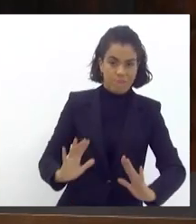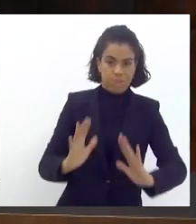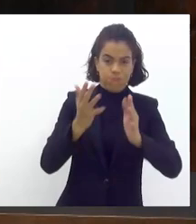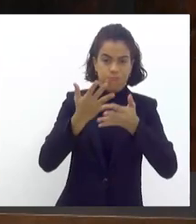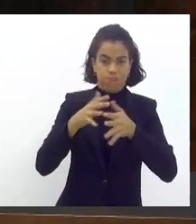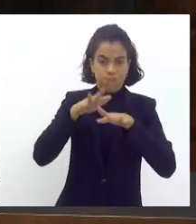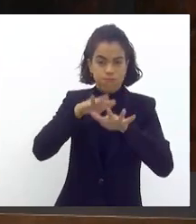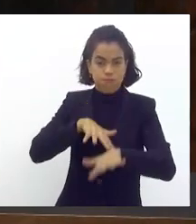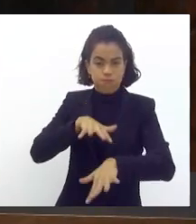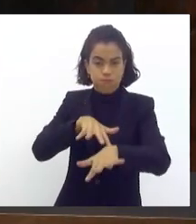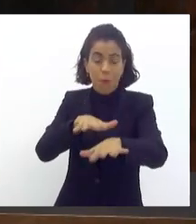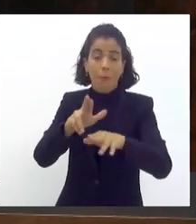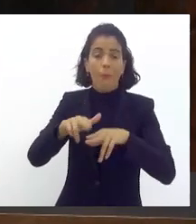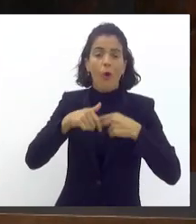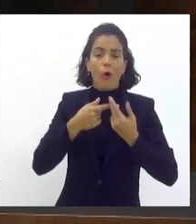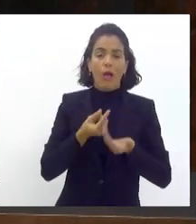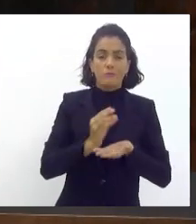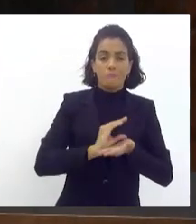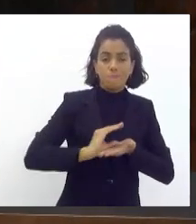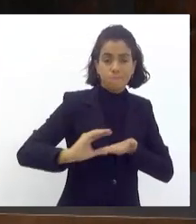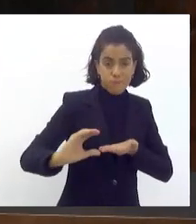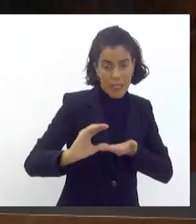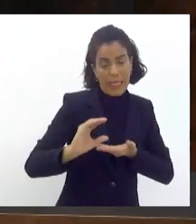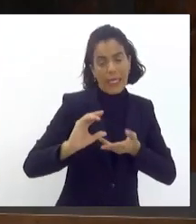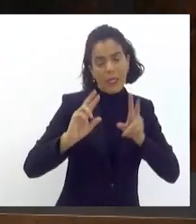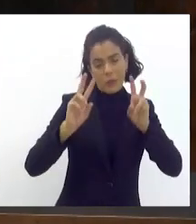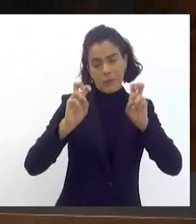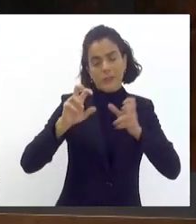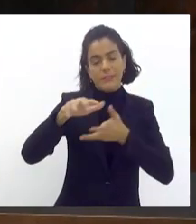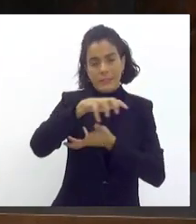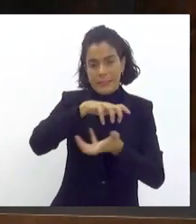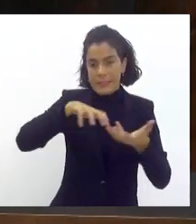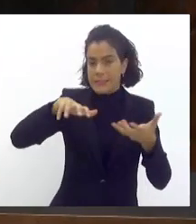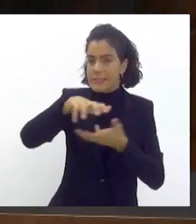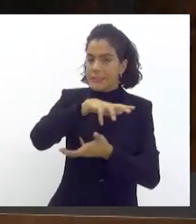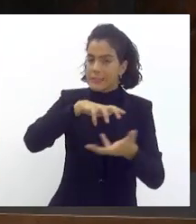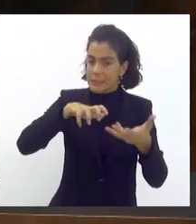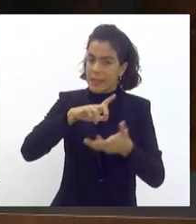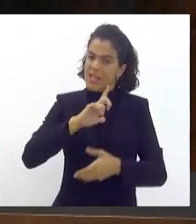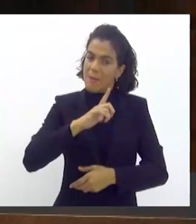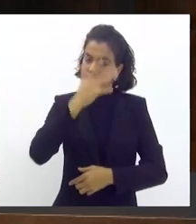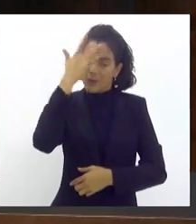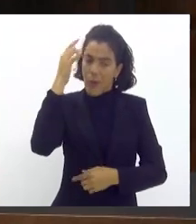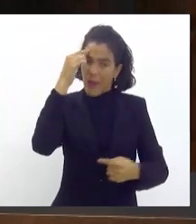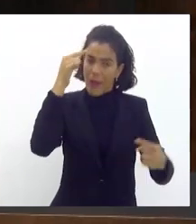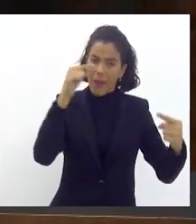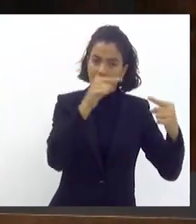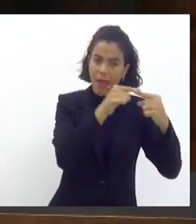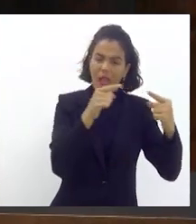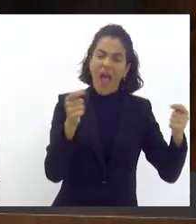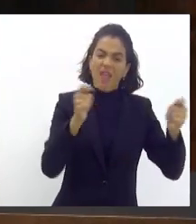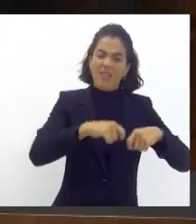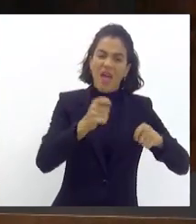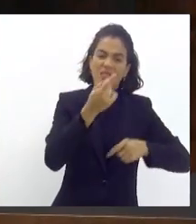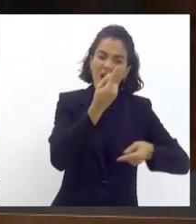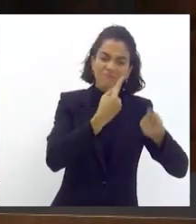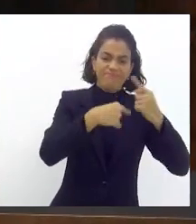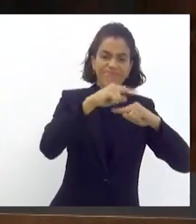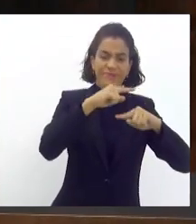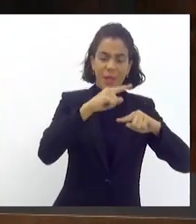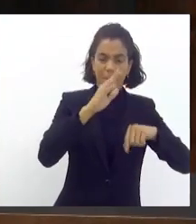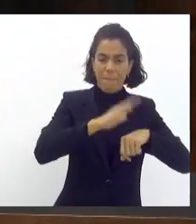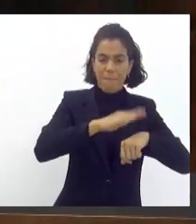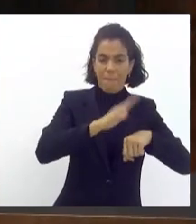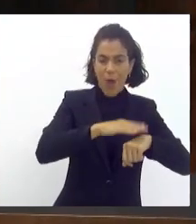por conta dos repasses. Esse é um tema polêmico, há quem comungue da ideia que o carnaval é autossustentável, autofinanciável,